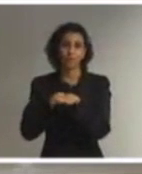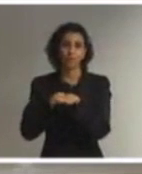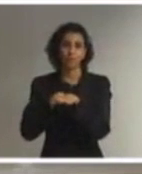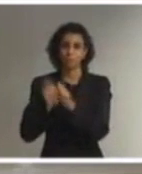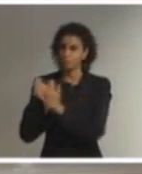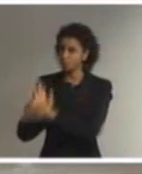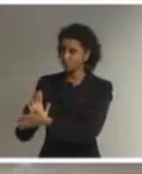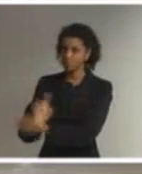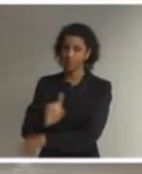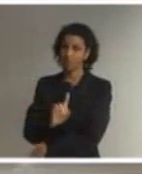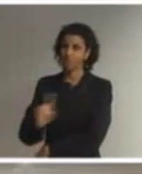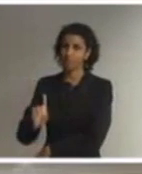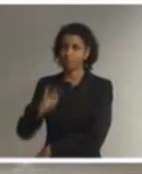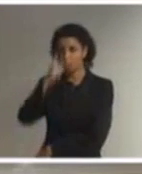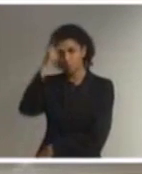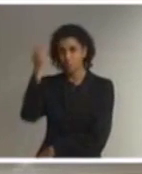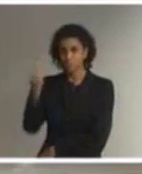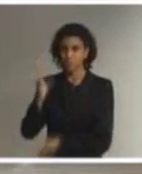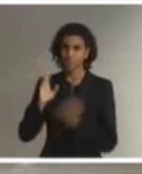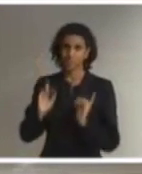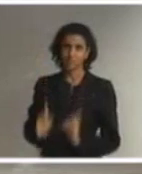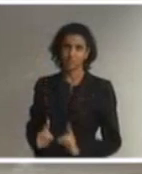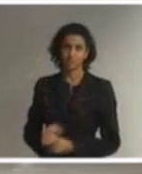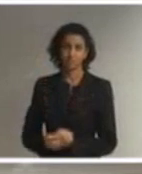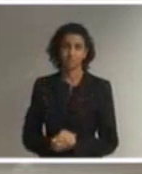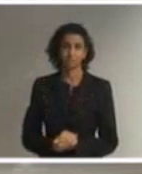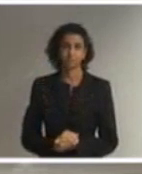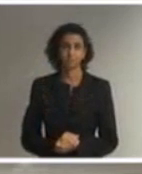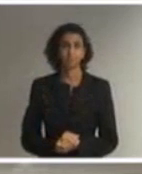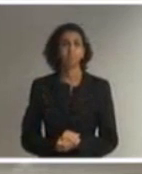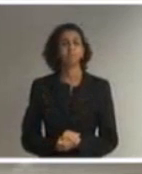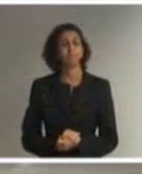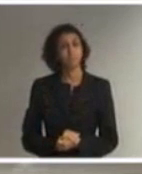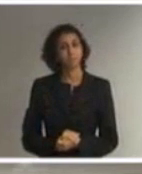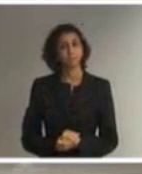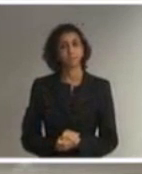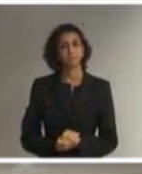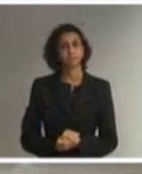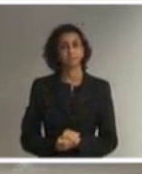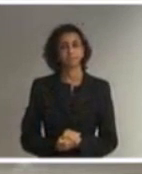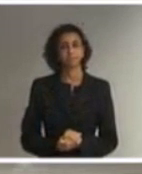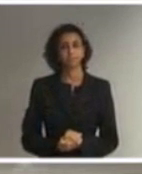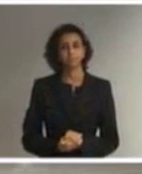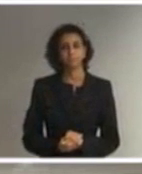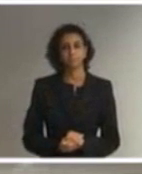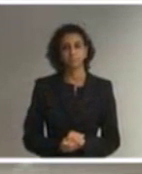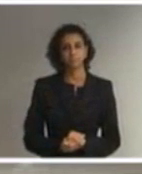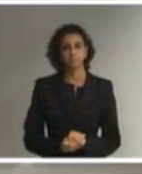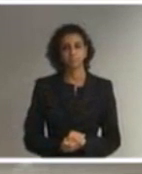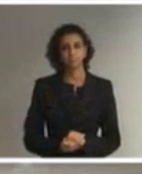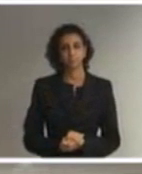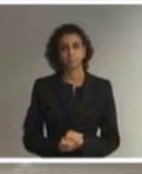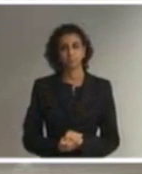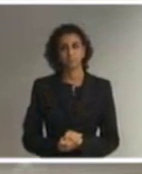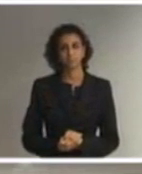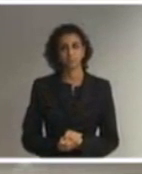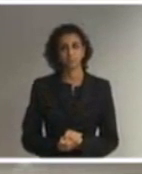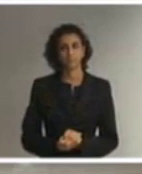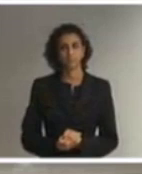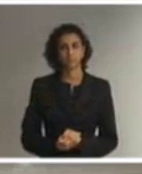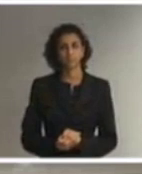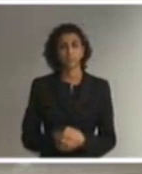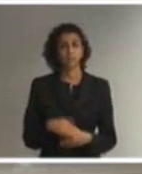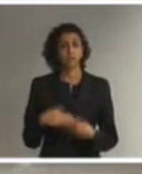discriminação da pessoa com deficiência. Muito bem. Então, para que possamos efetivamente